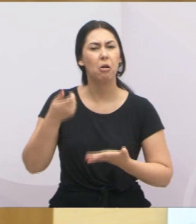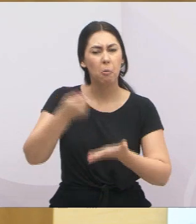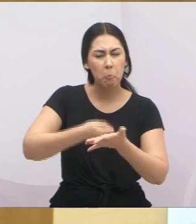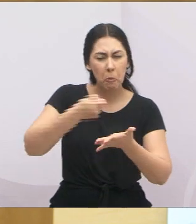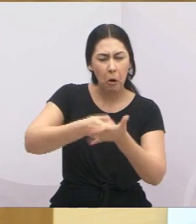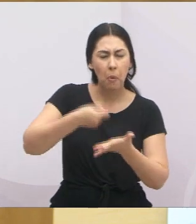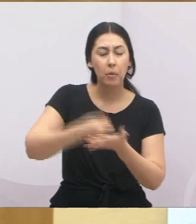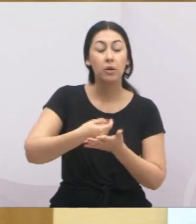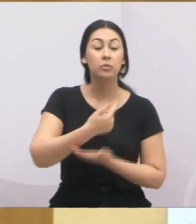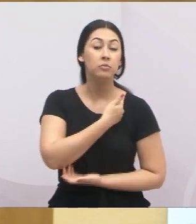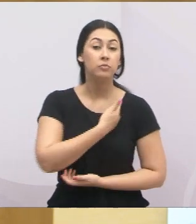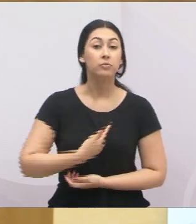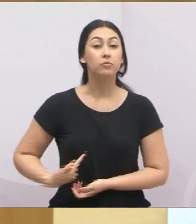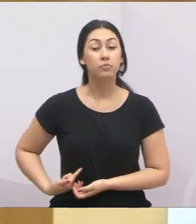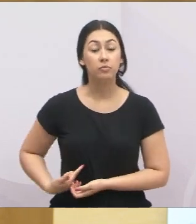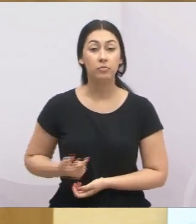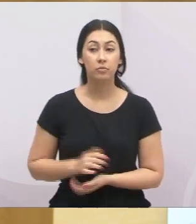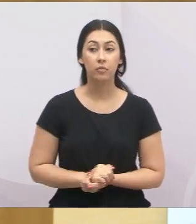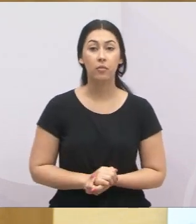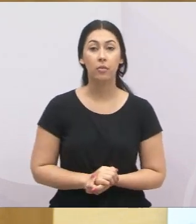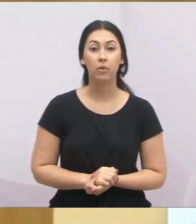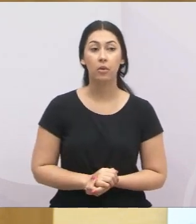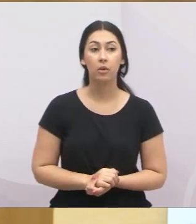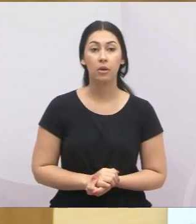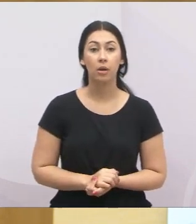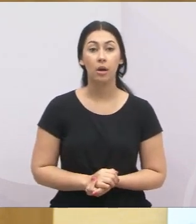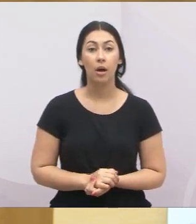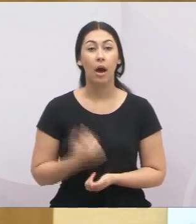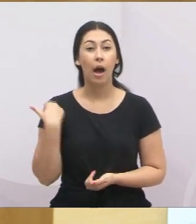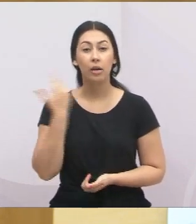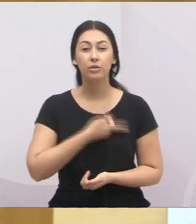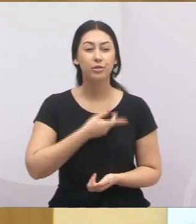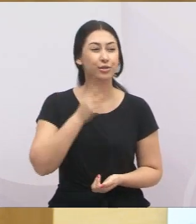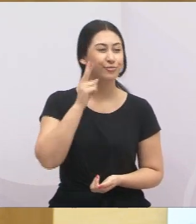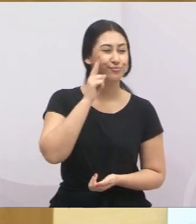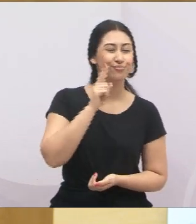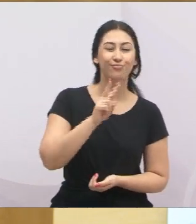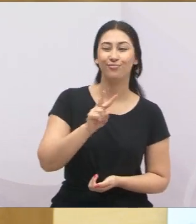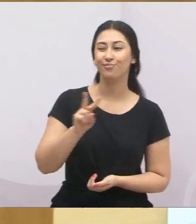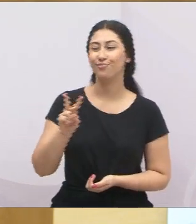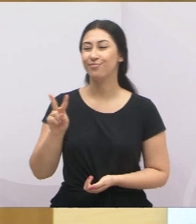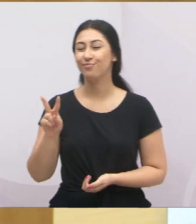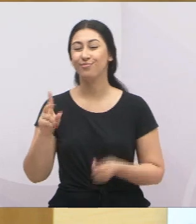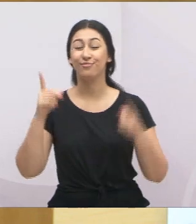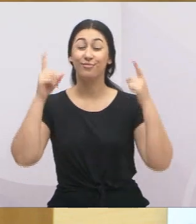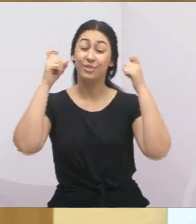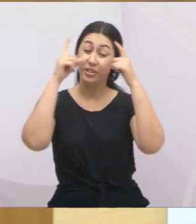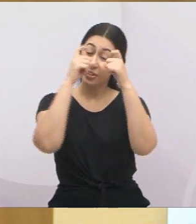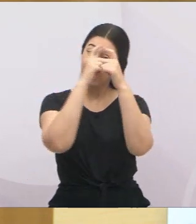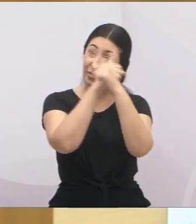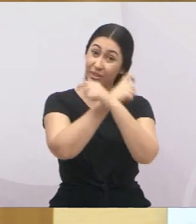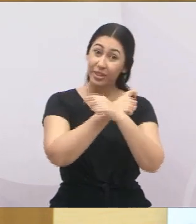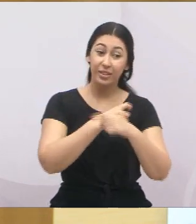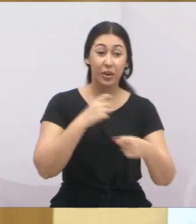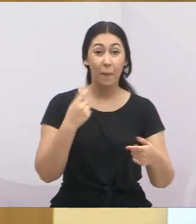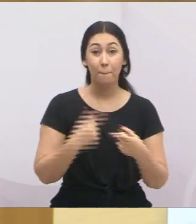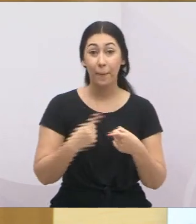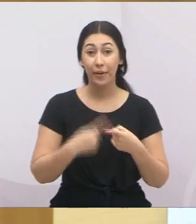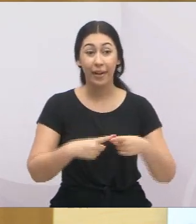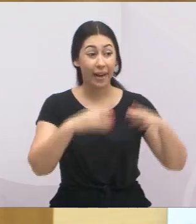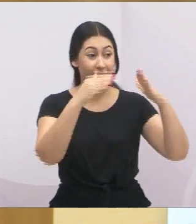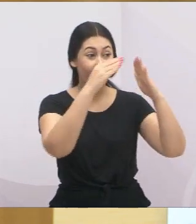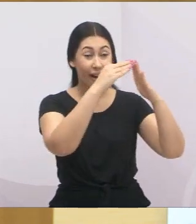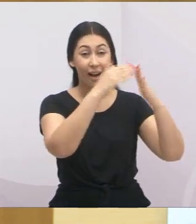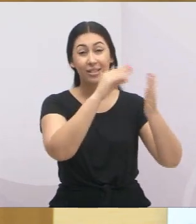governantes, e hoje por onde é que a gente anda, a gente vê a dificuldade e a falta de moradia, principalmente